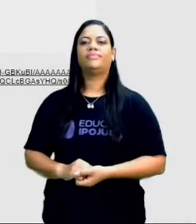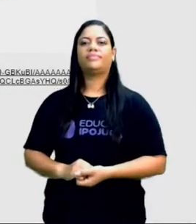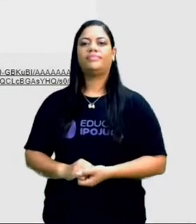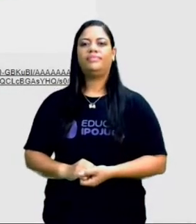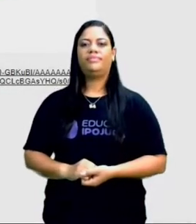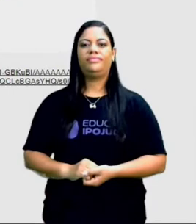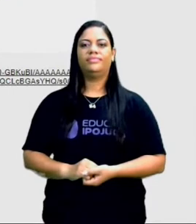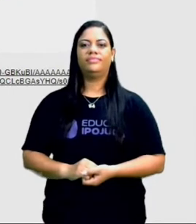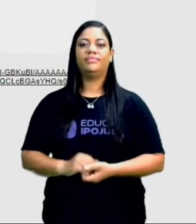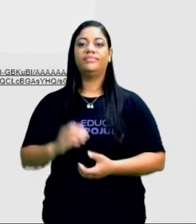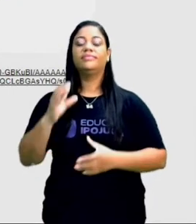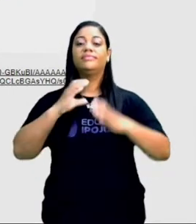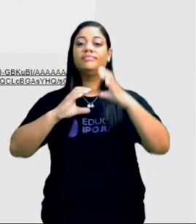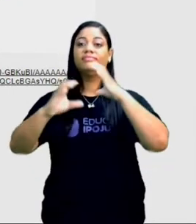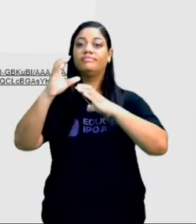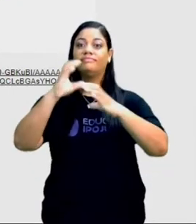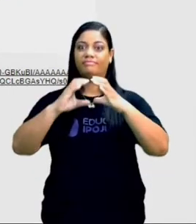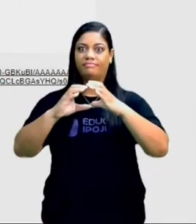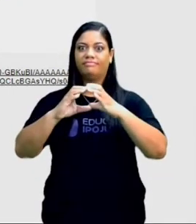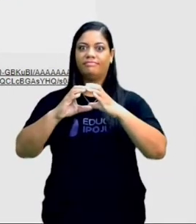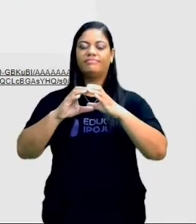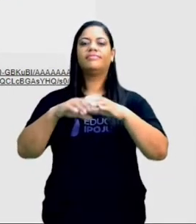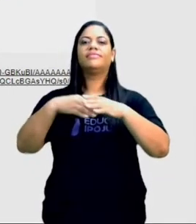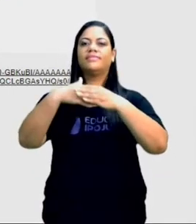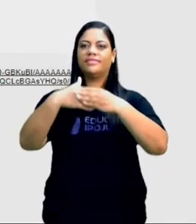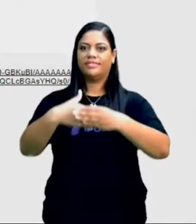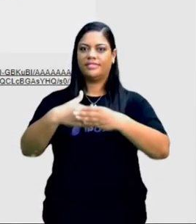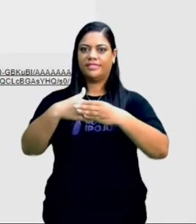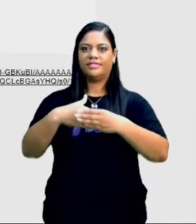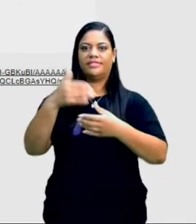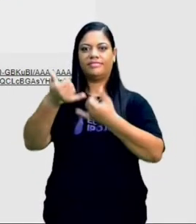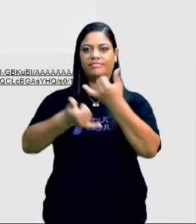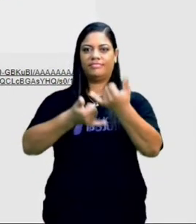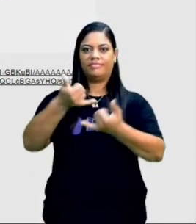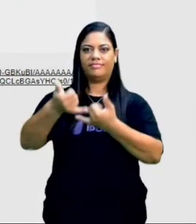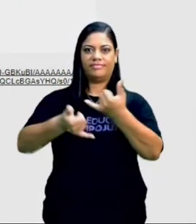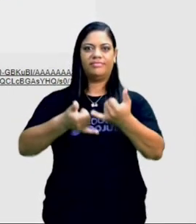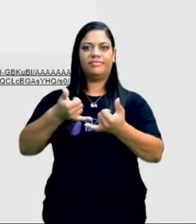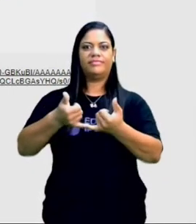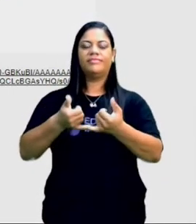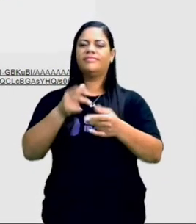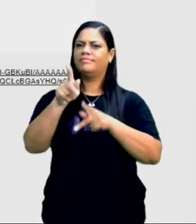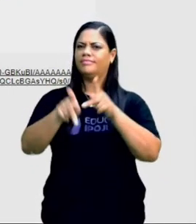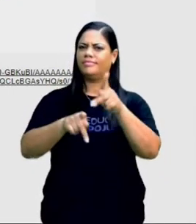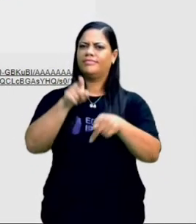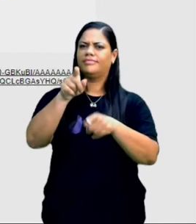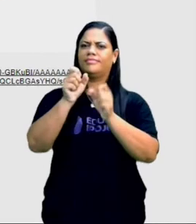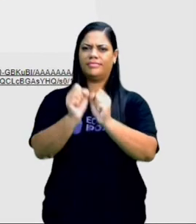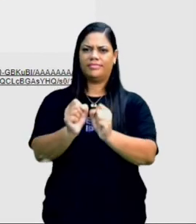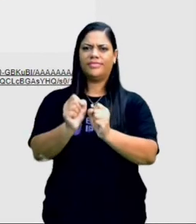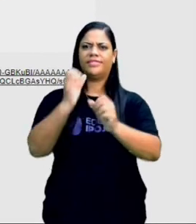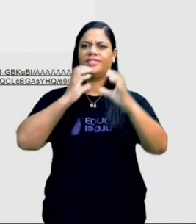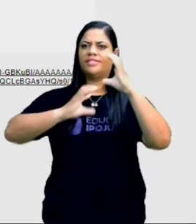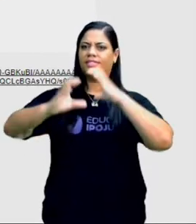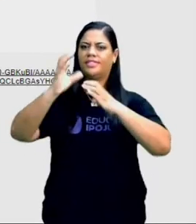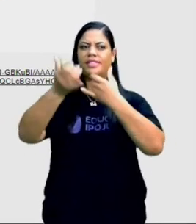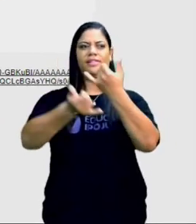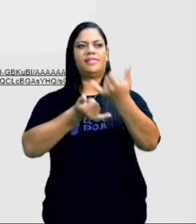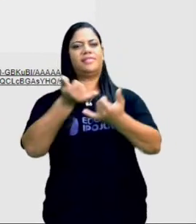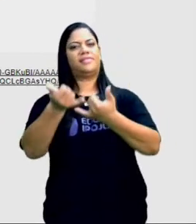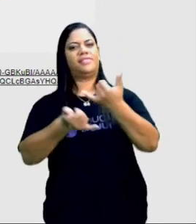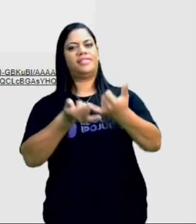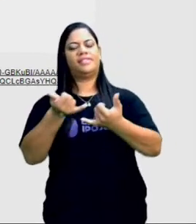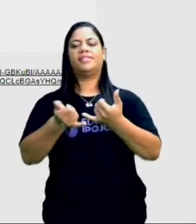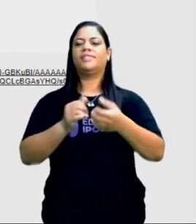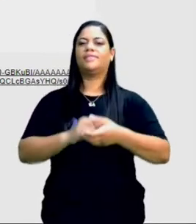Cantiga de roda. Esse tipo de texto é da tradição popular, e você pode cantar, né? Cantar e brincar de roda.